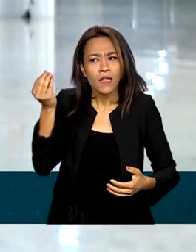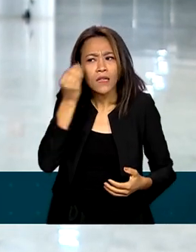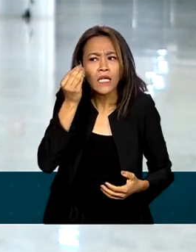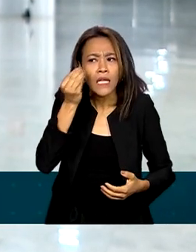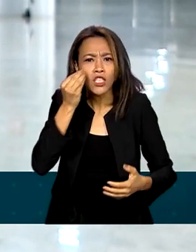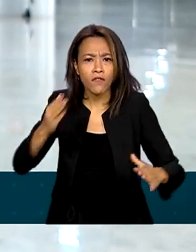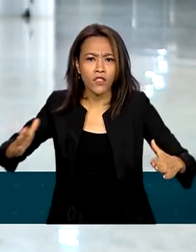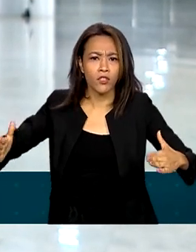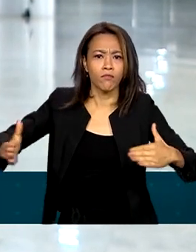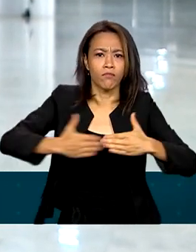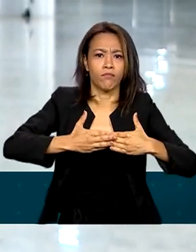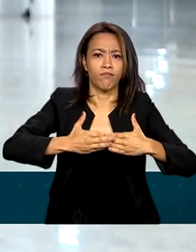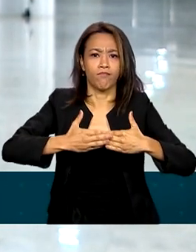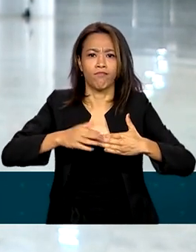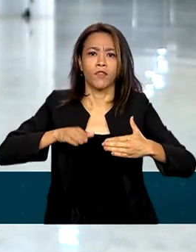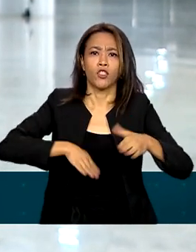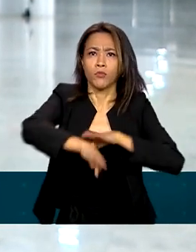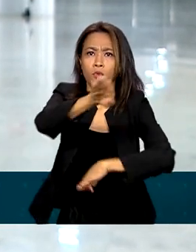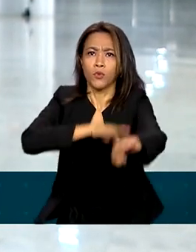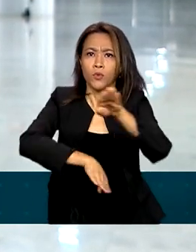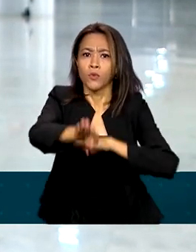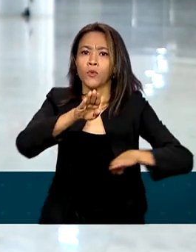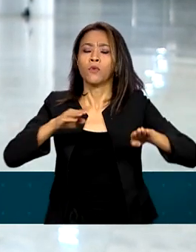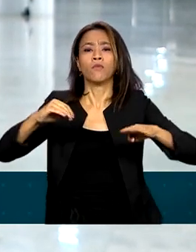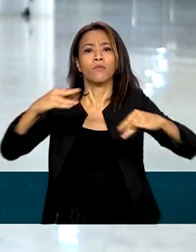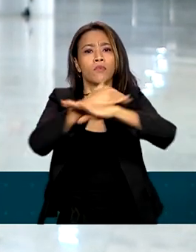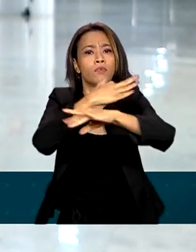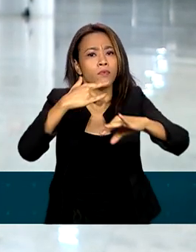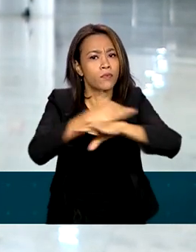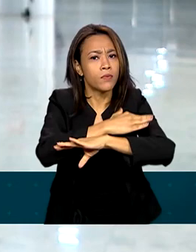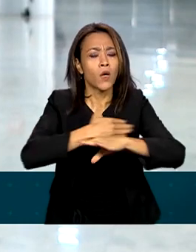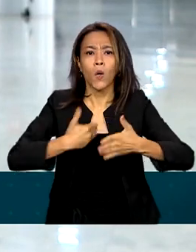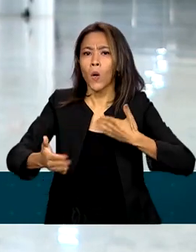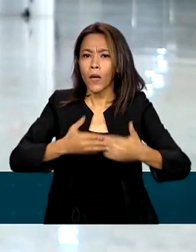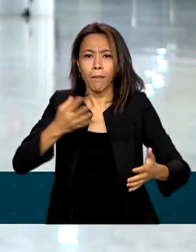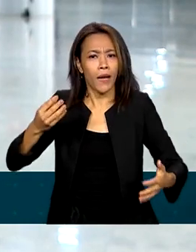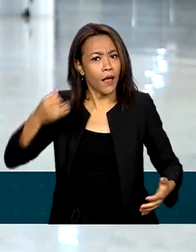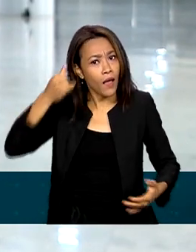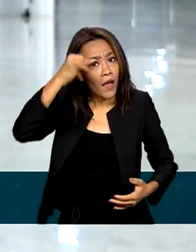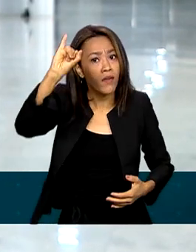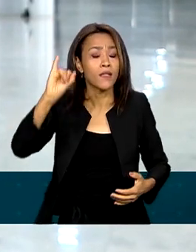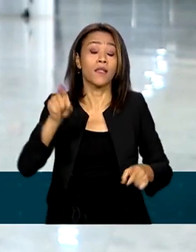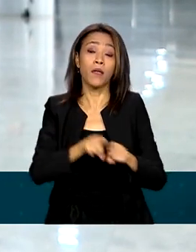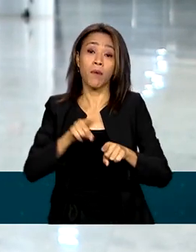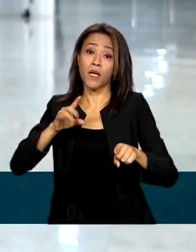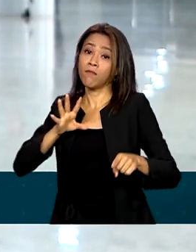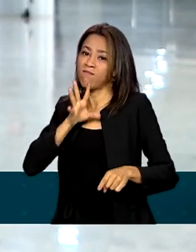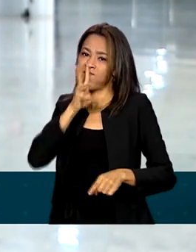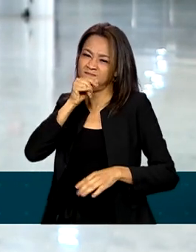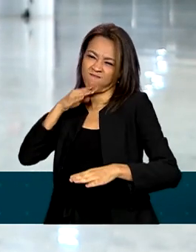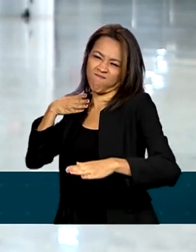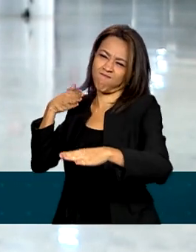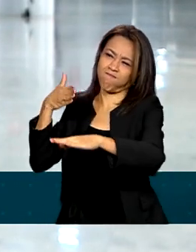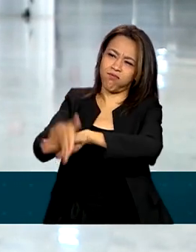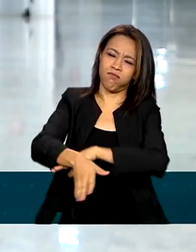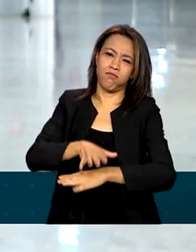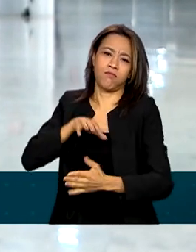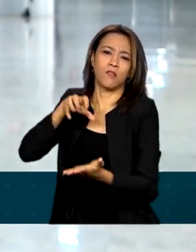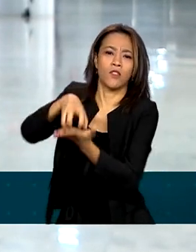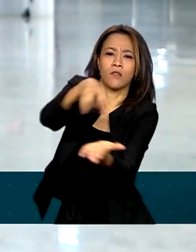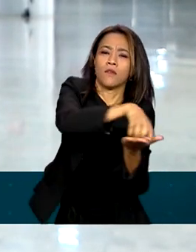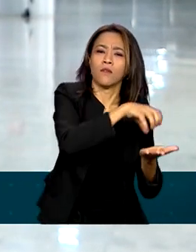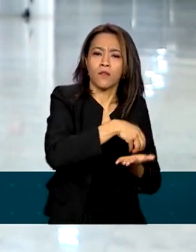de vias urbanas ou rodovias, assim como qualquer tentativa de invasão a prédios públicos no país